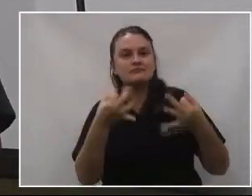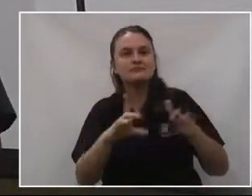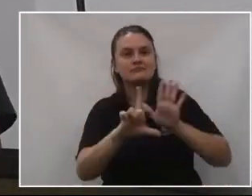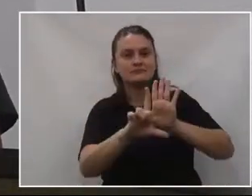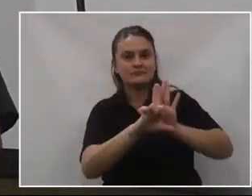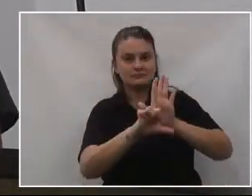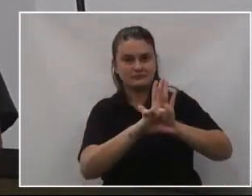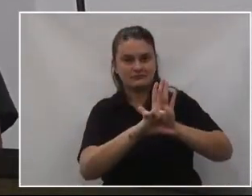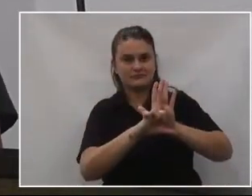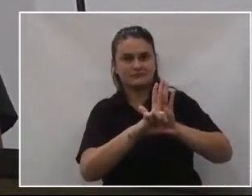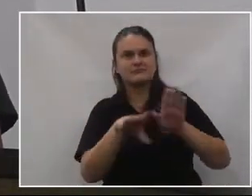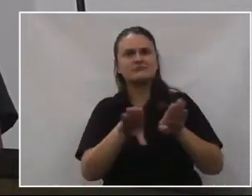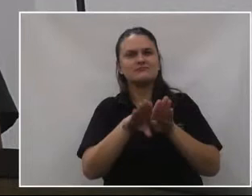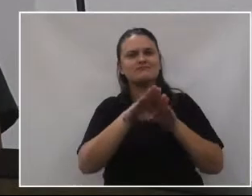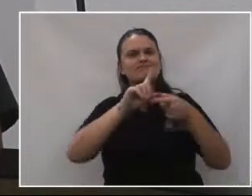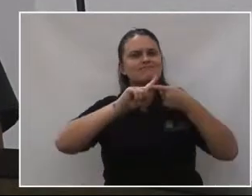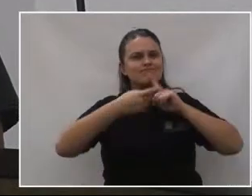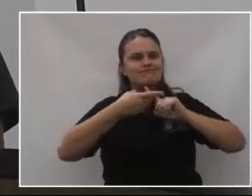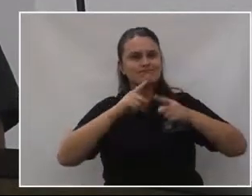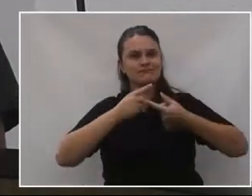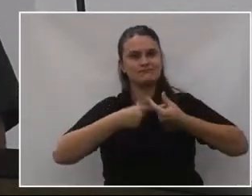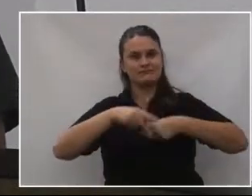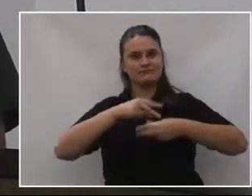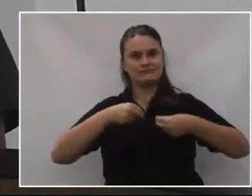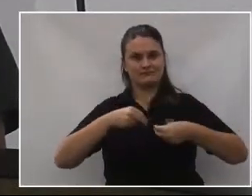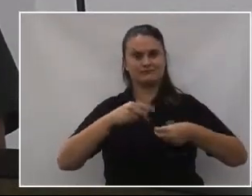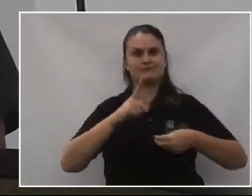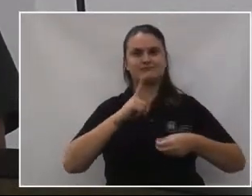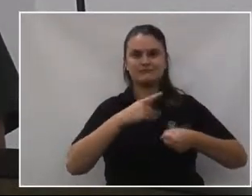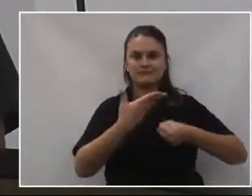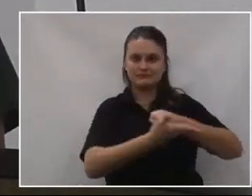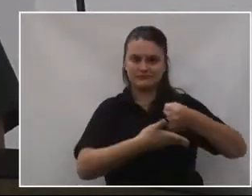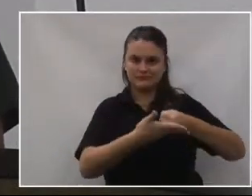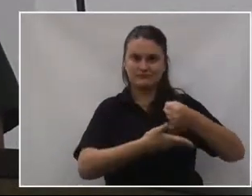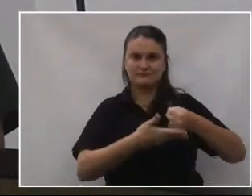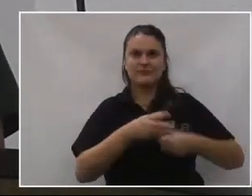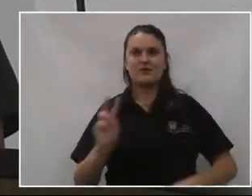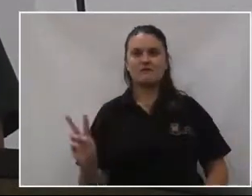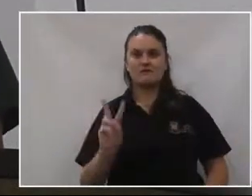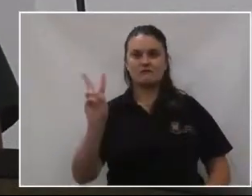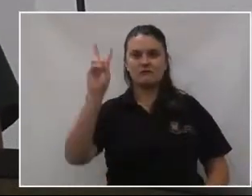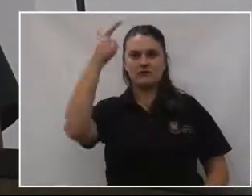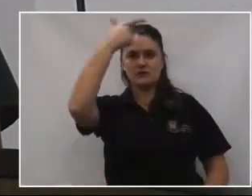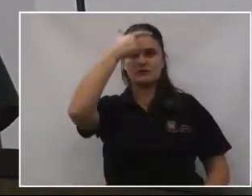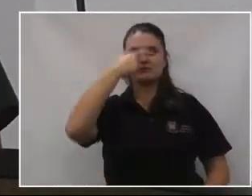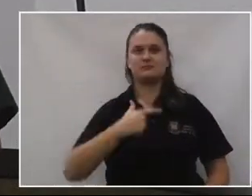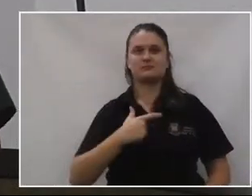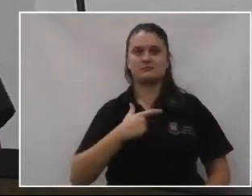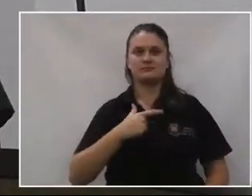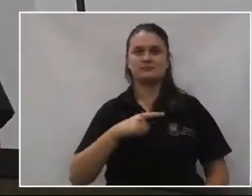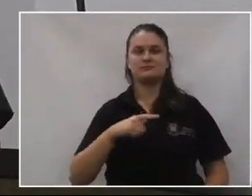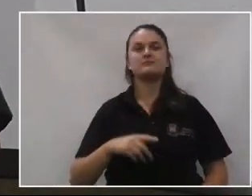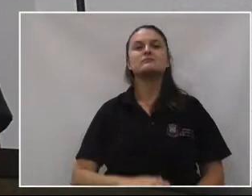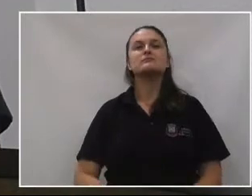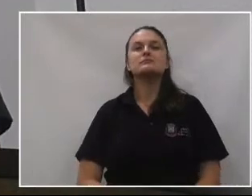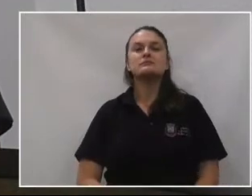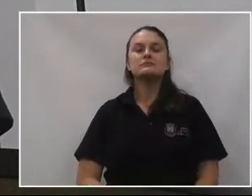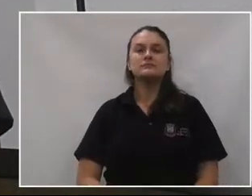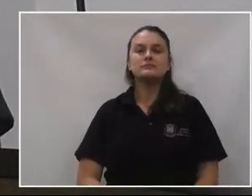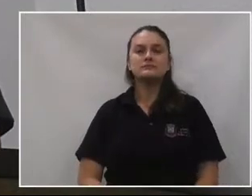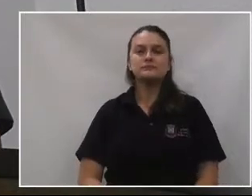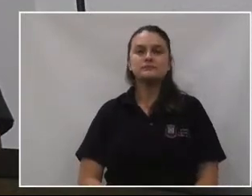lei e numa promessa escoteira, que são as bases de valores que norteiam o movimento escoteiro.